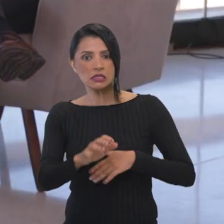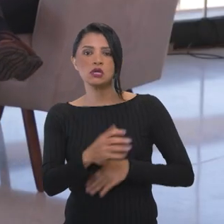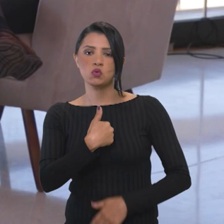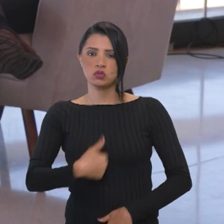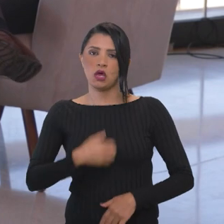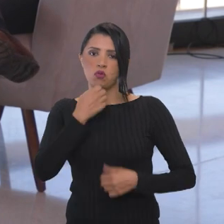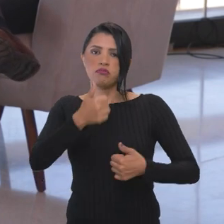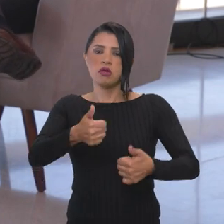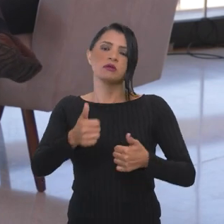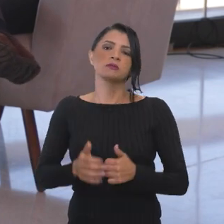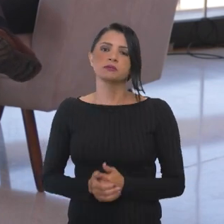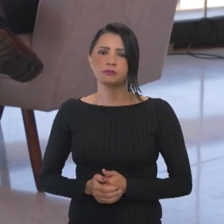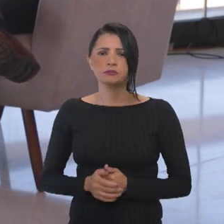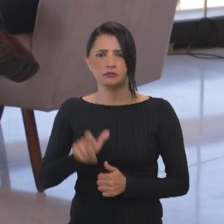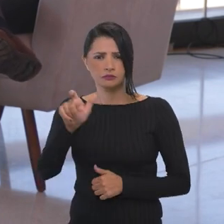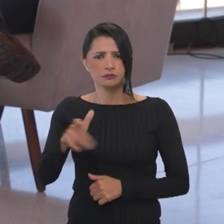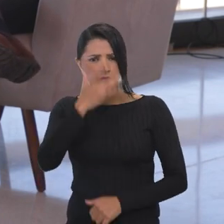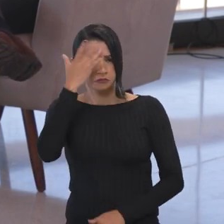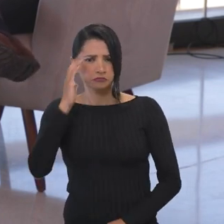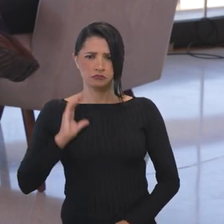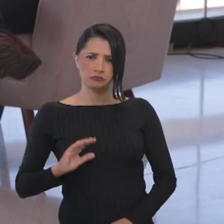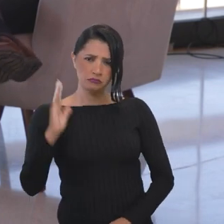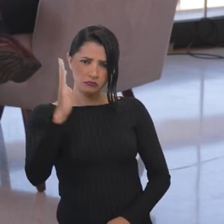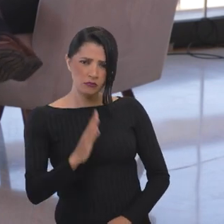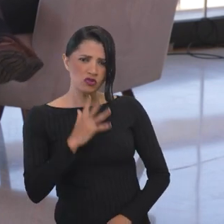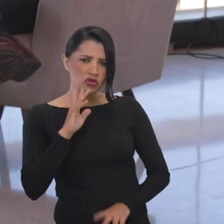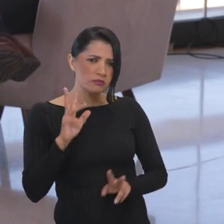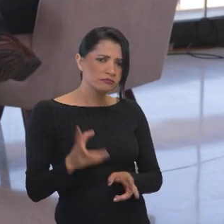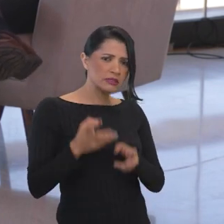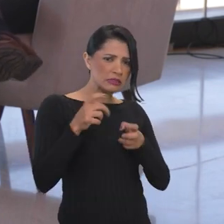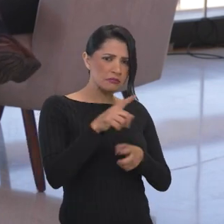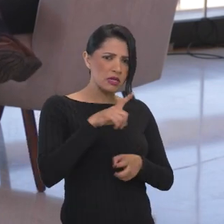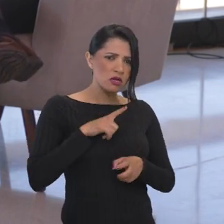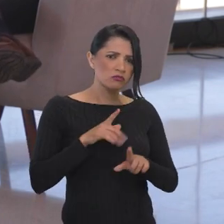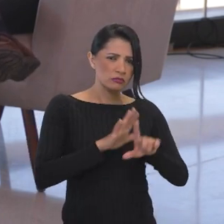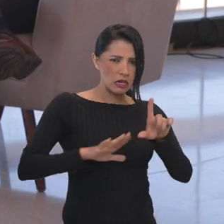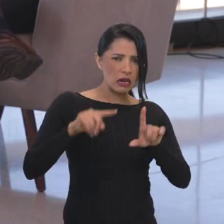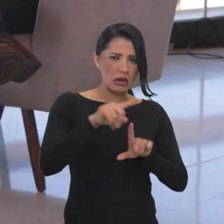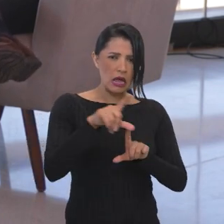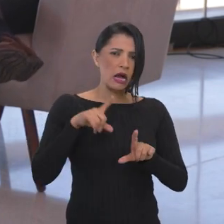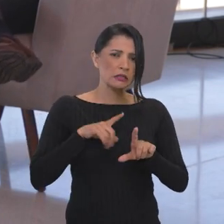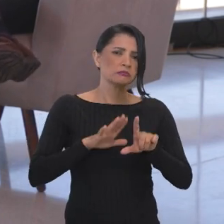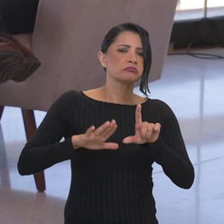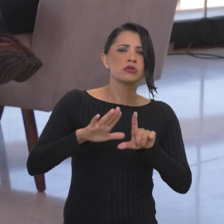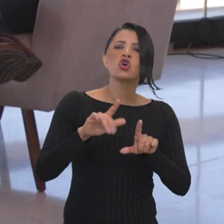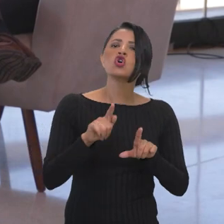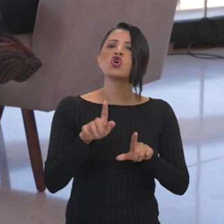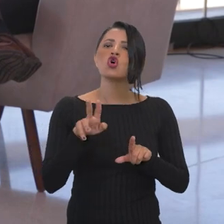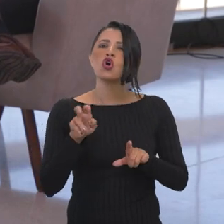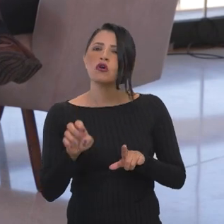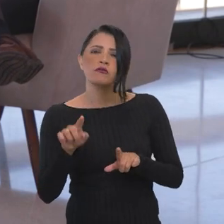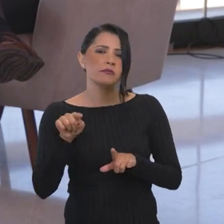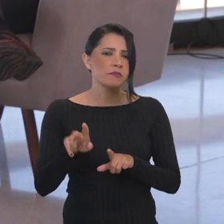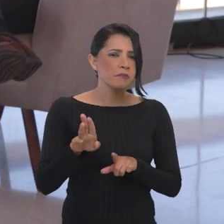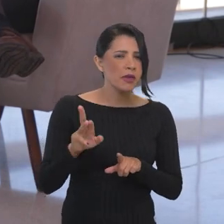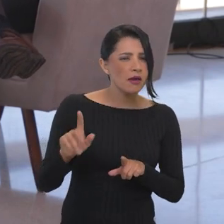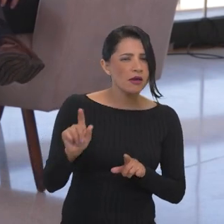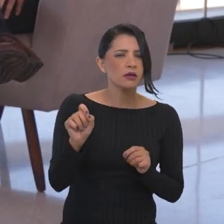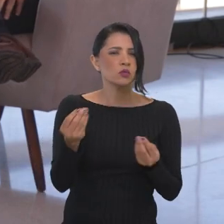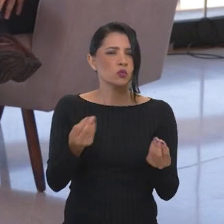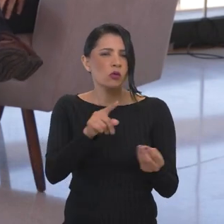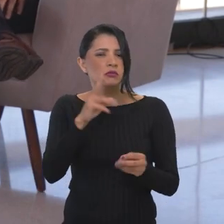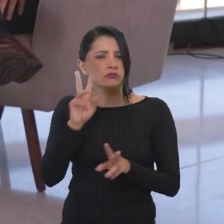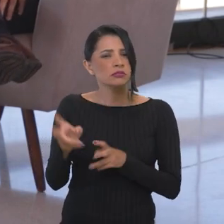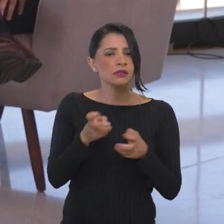bem. O cidadão brasileiro já reconheceu essa prestação de serviço na plataforma Gov.br? Como é que a senhora vê essa questão? Olha, isso foi